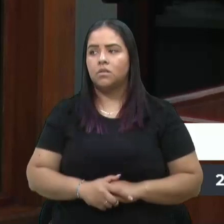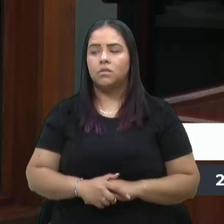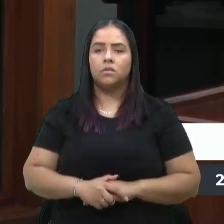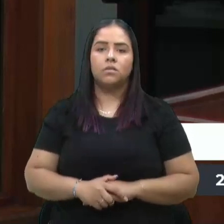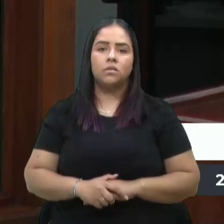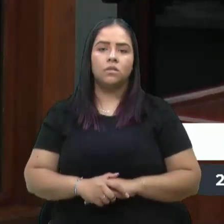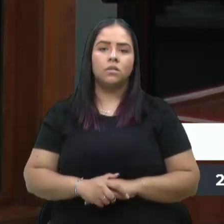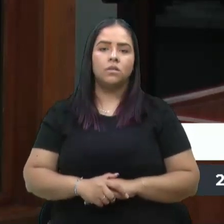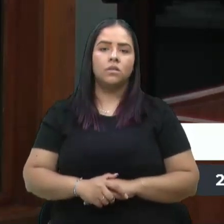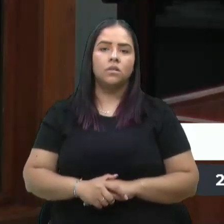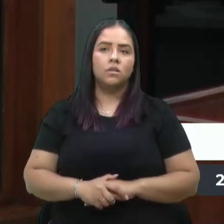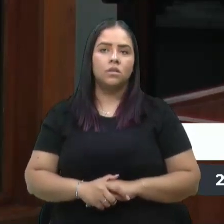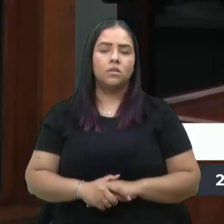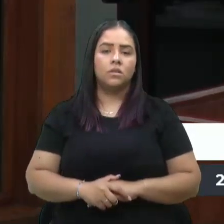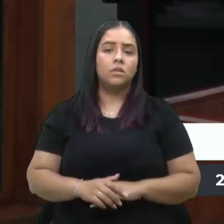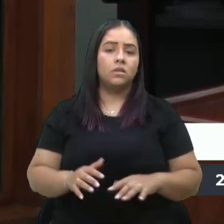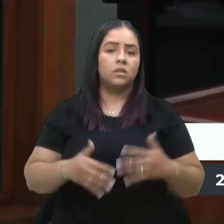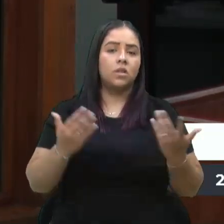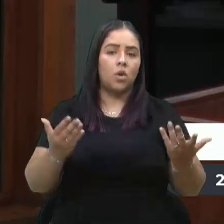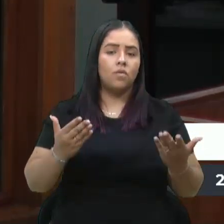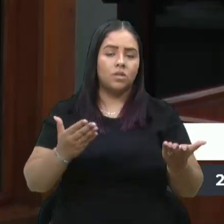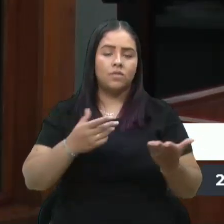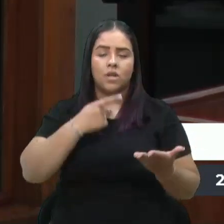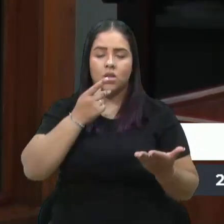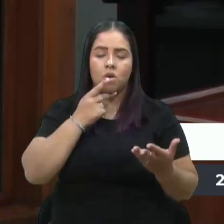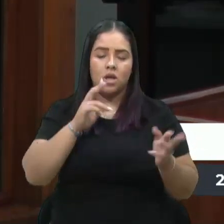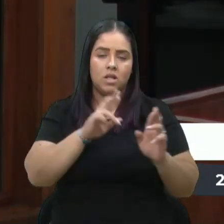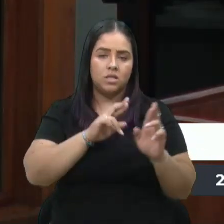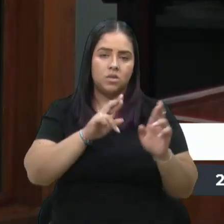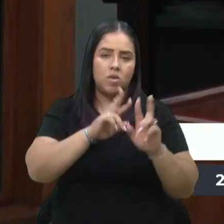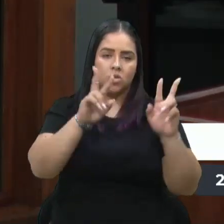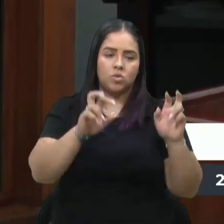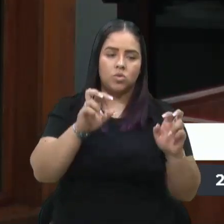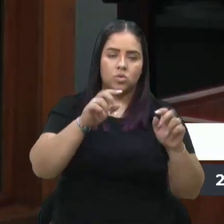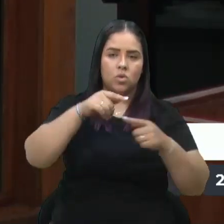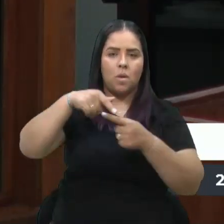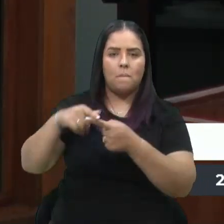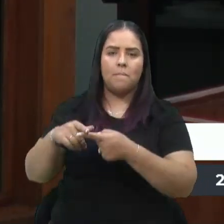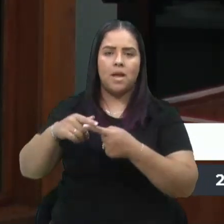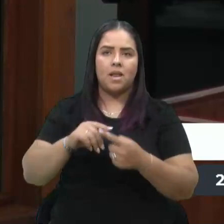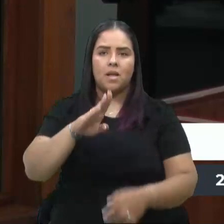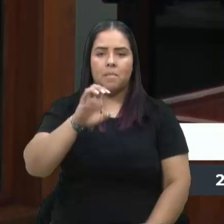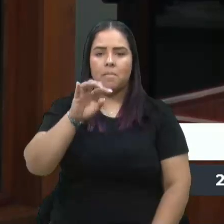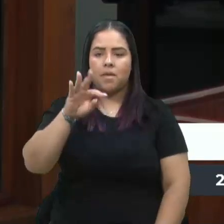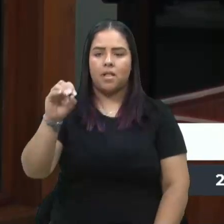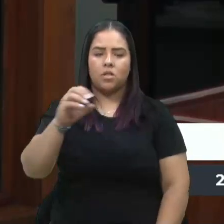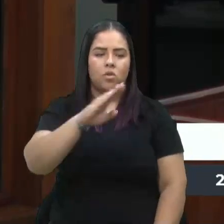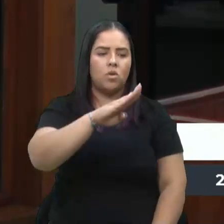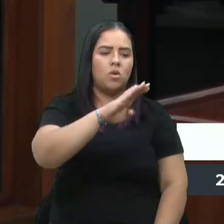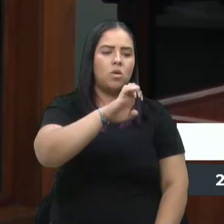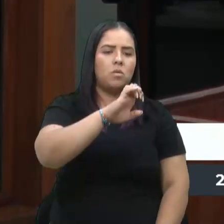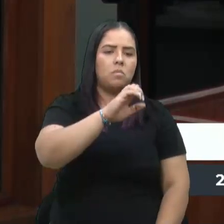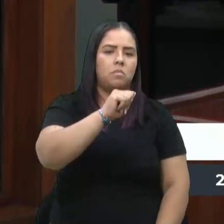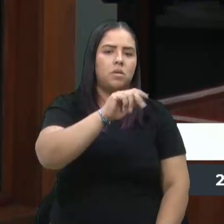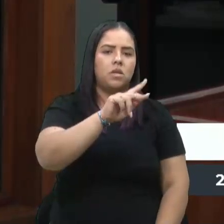E aí, quando o senhor comentou aqui com relação aos parques, do Beto Carreiro, do Beach Park, enfim,